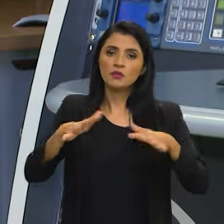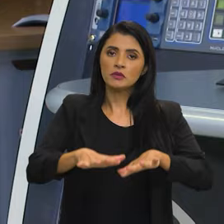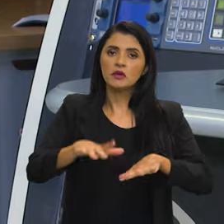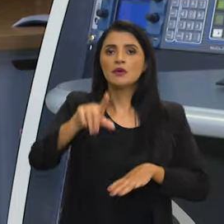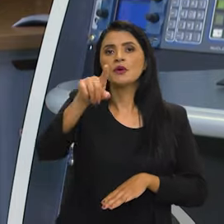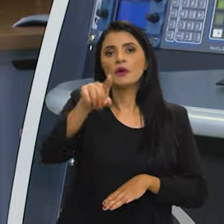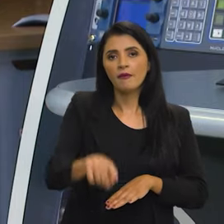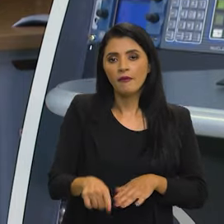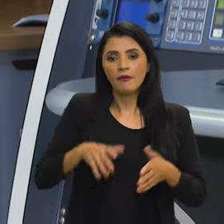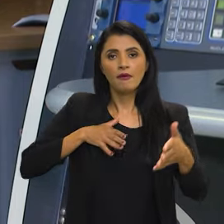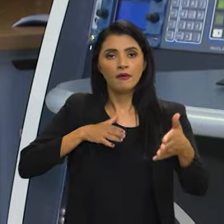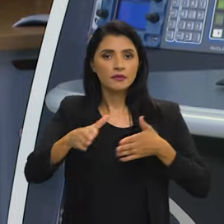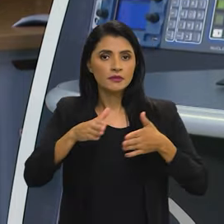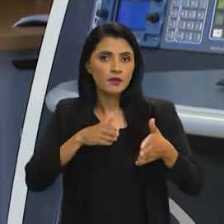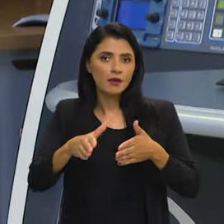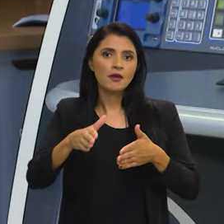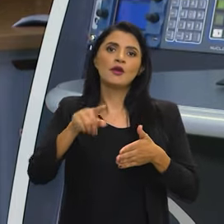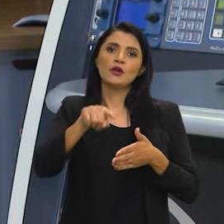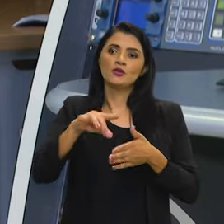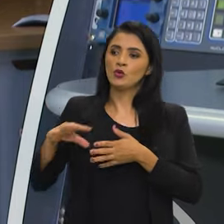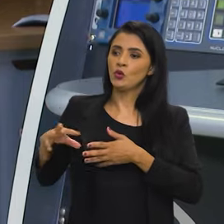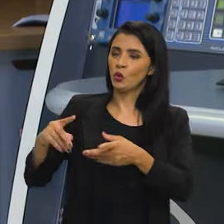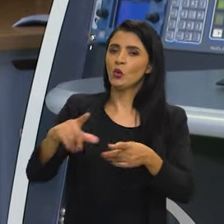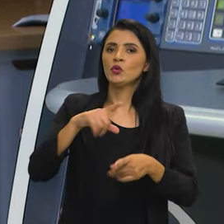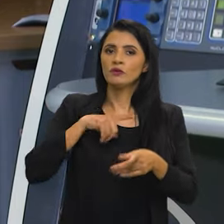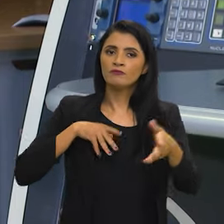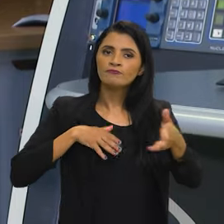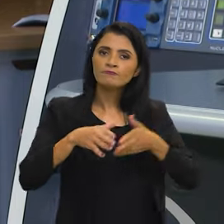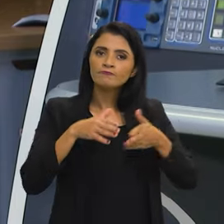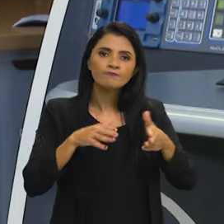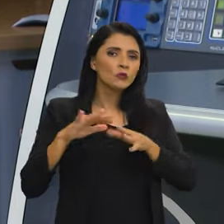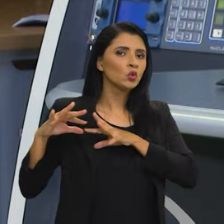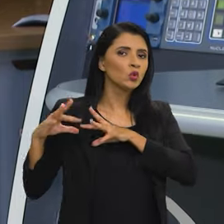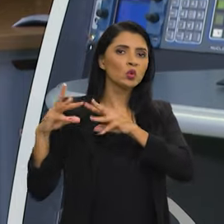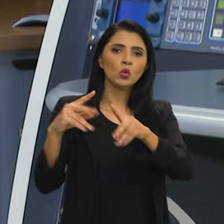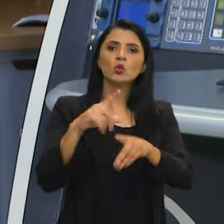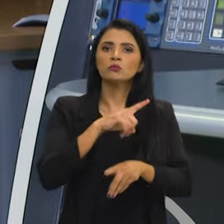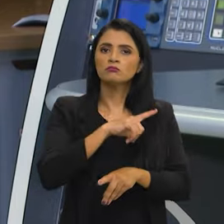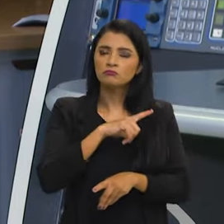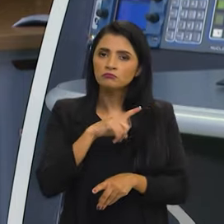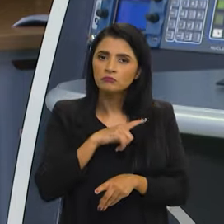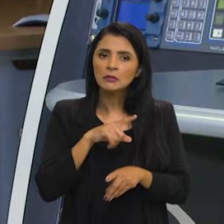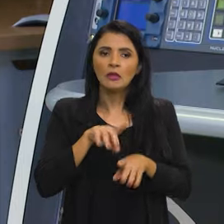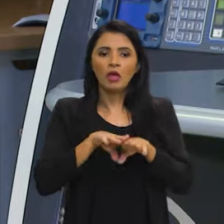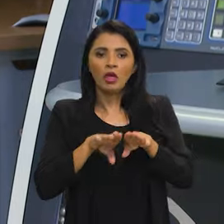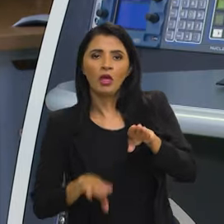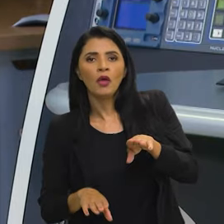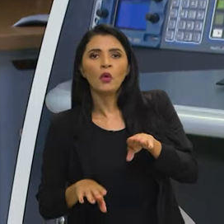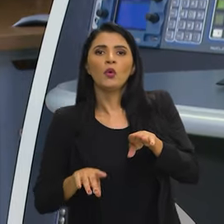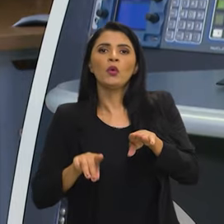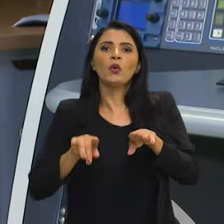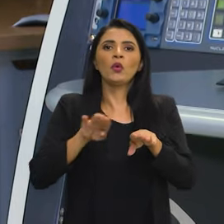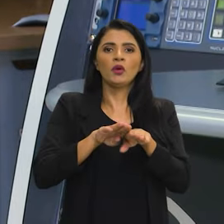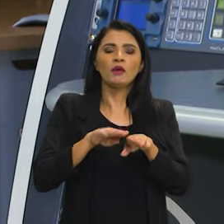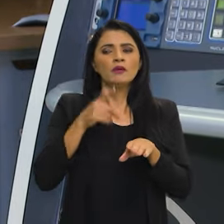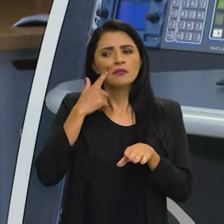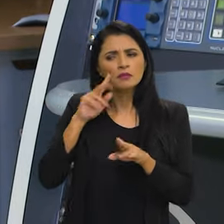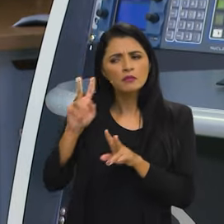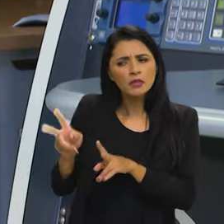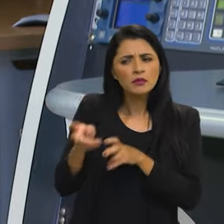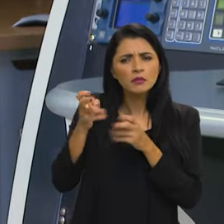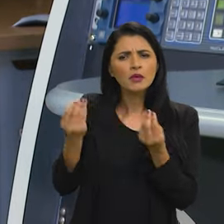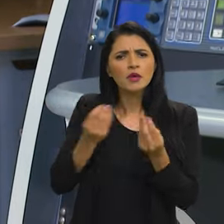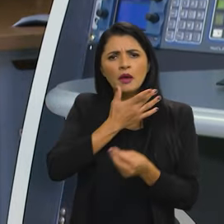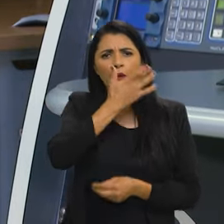inclusão, que é acesso a todos, um acesso universal, um acesso para todos, reduzindo as inequidades, buscando